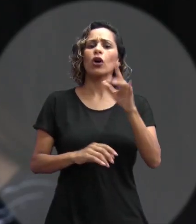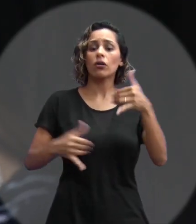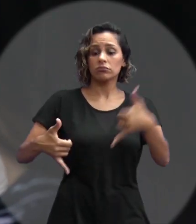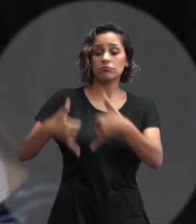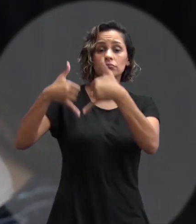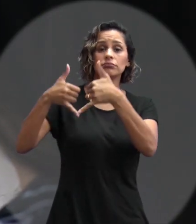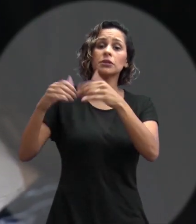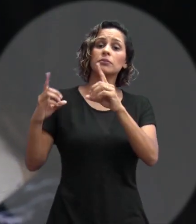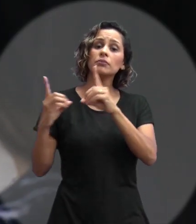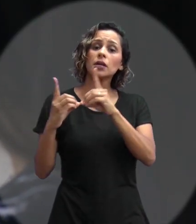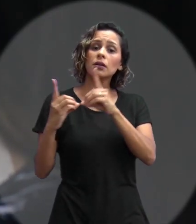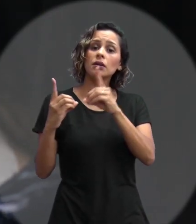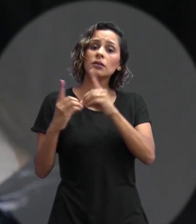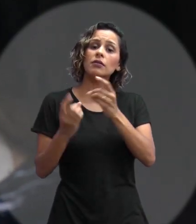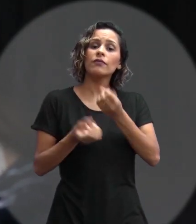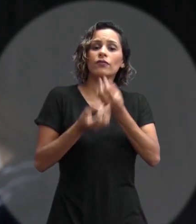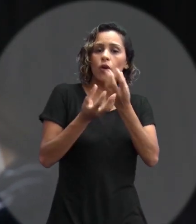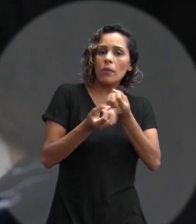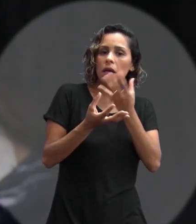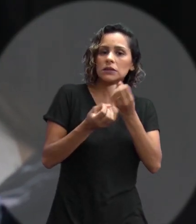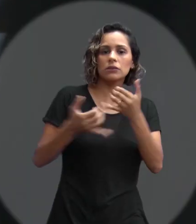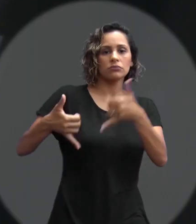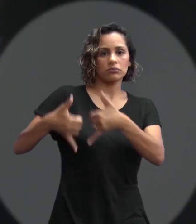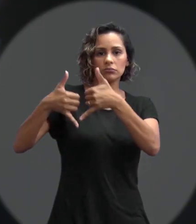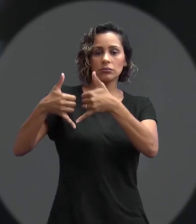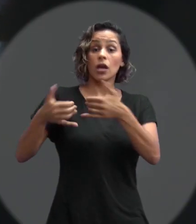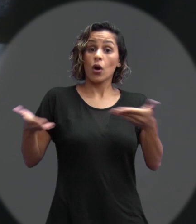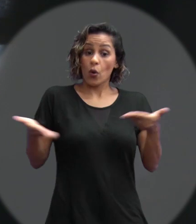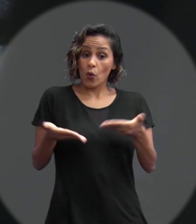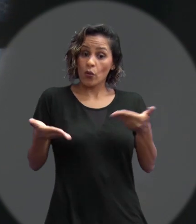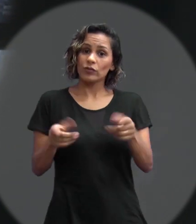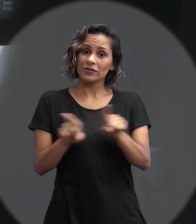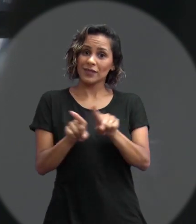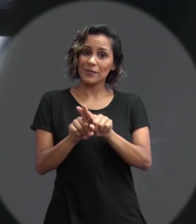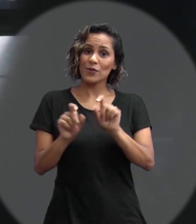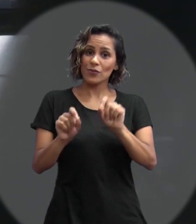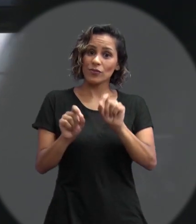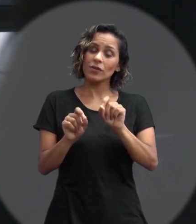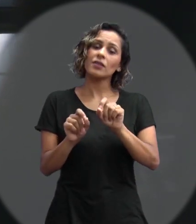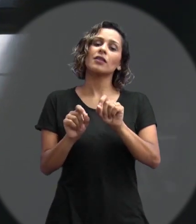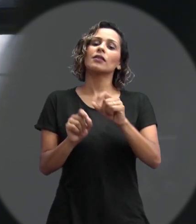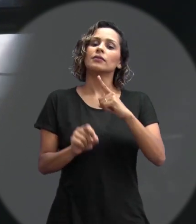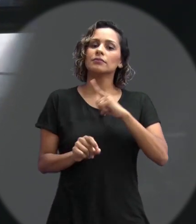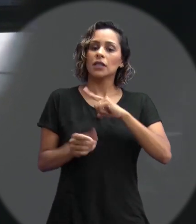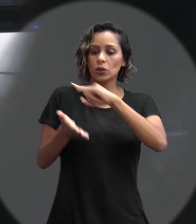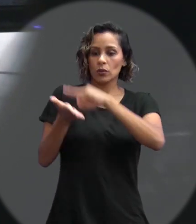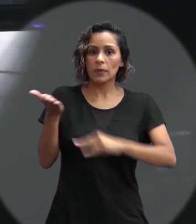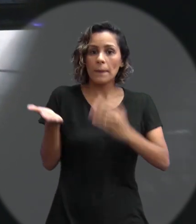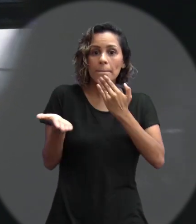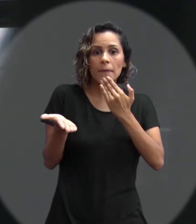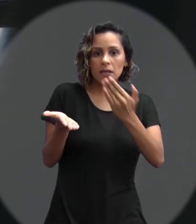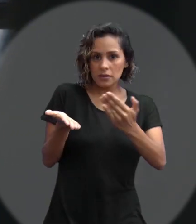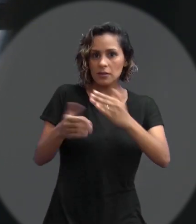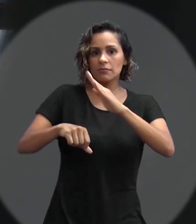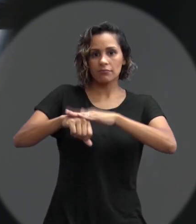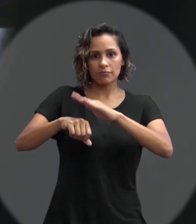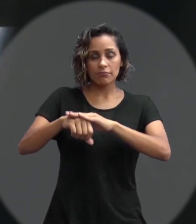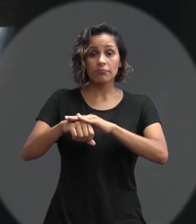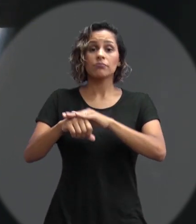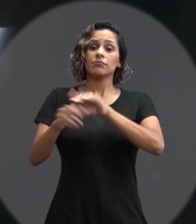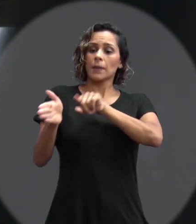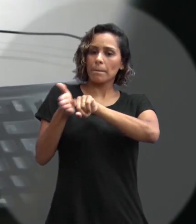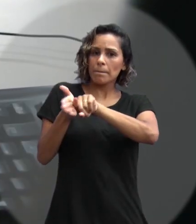ligações e dava informações por telefone. E hoje, além disso, eu faço petições iniciais